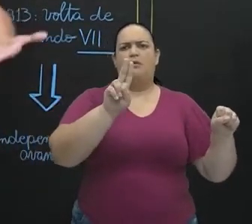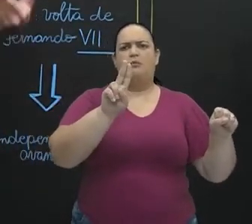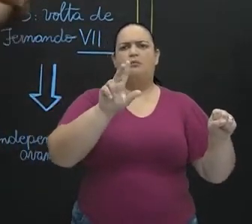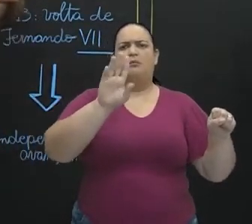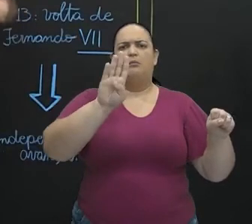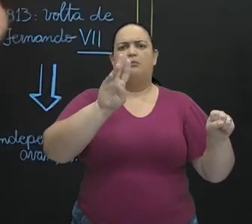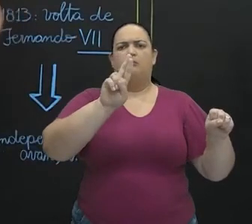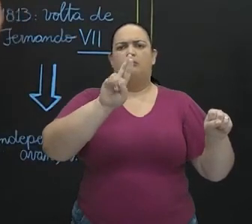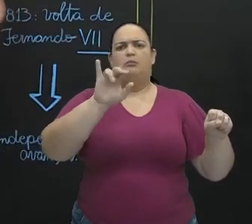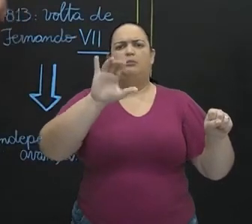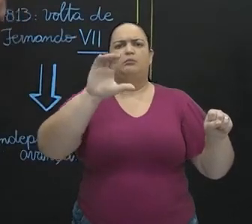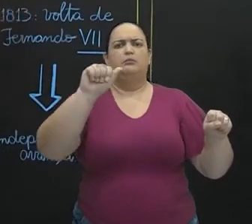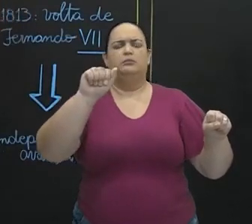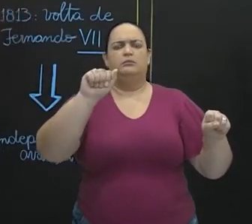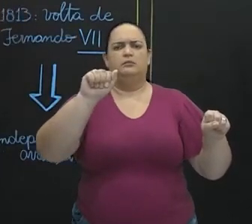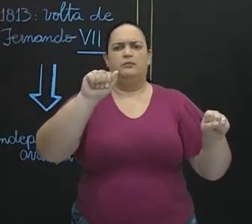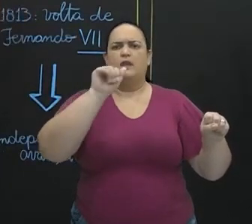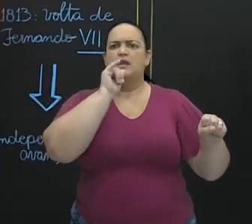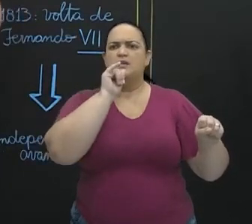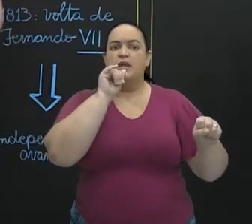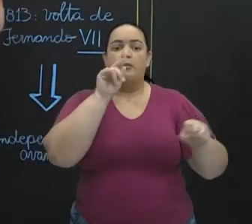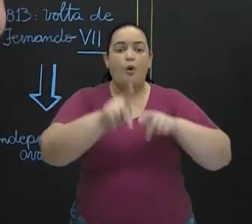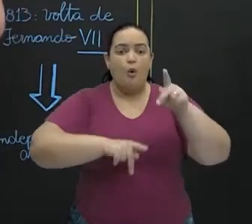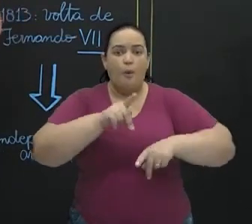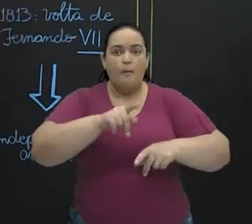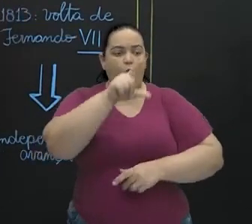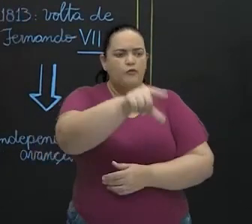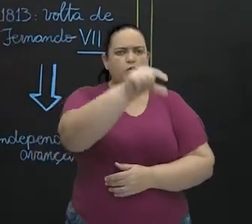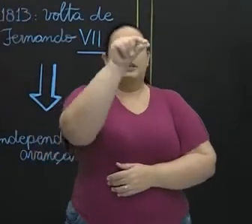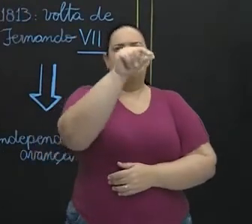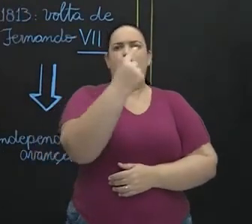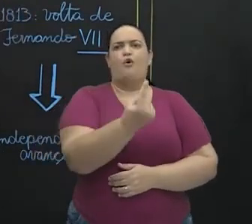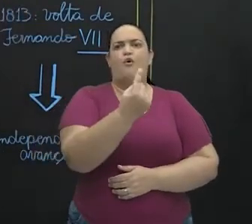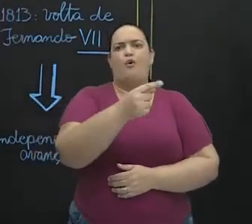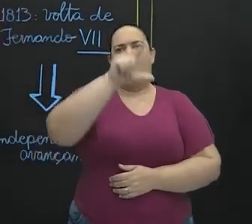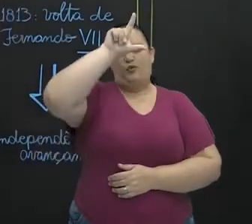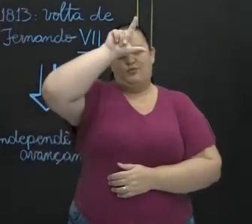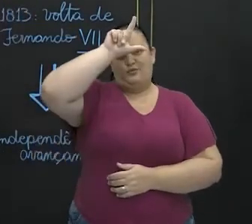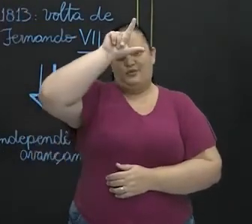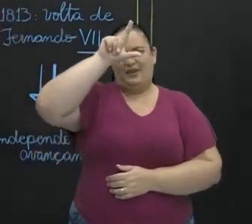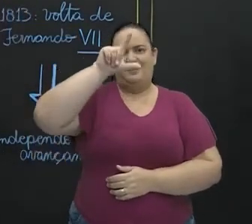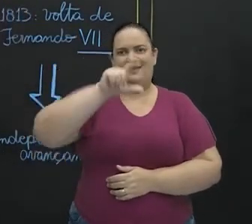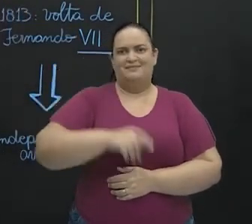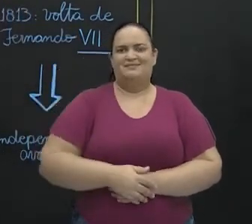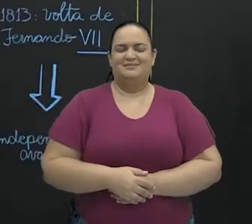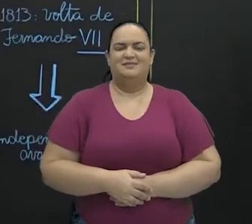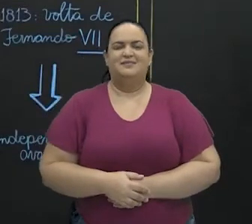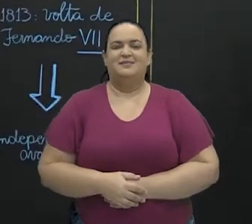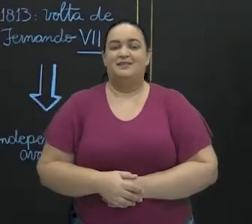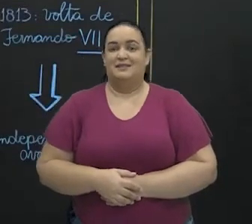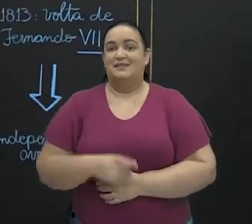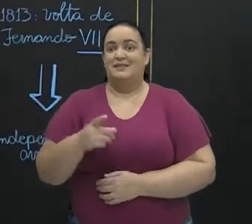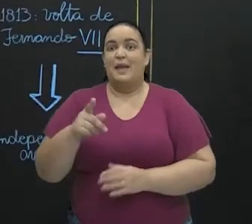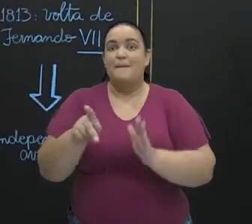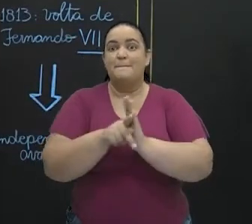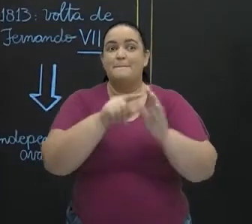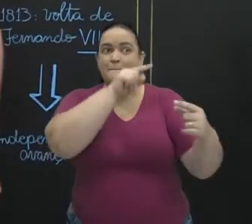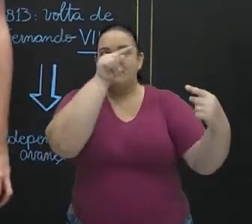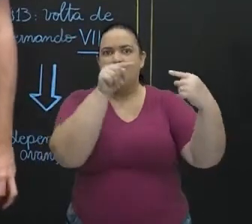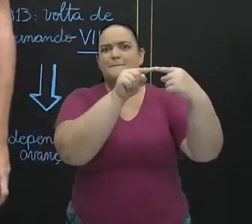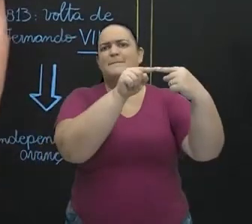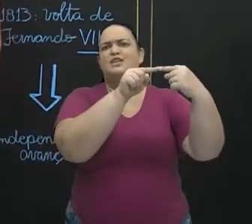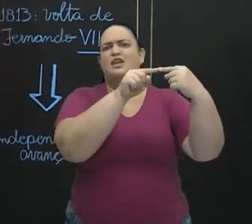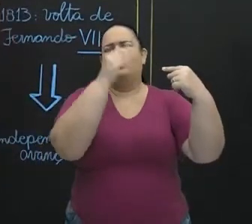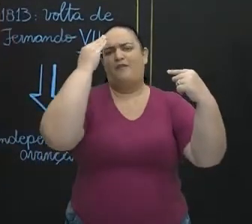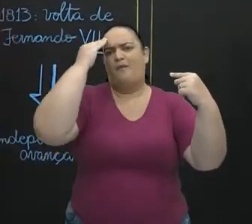onde os cidadãos elegem o representante. E essa era a bandeira principal do Simón Bolívar. Ele